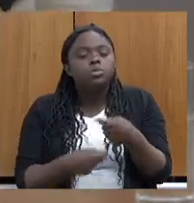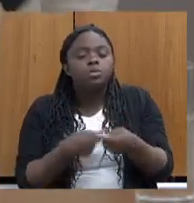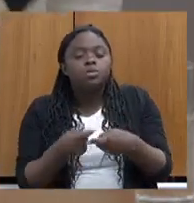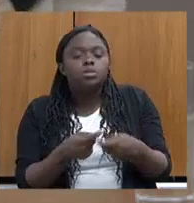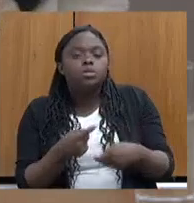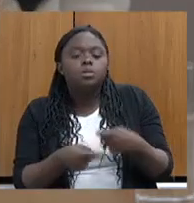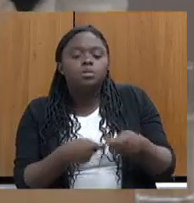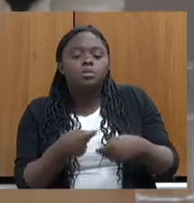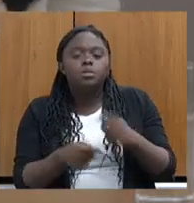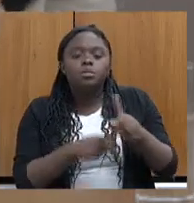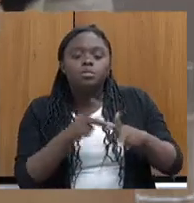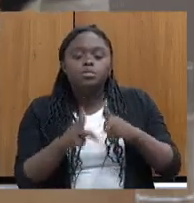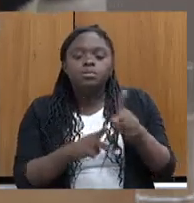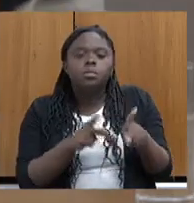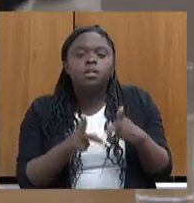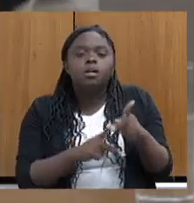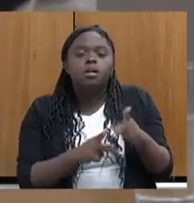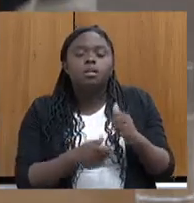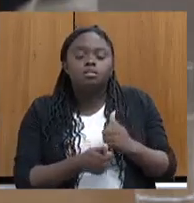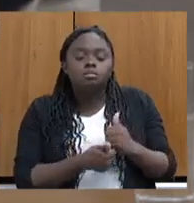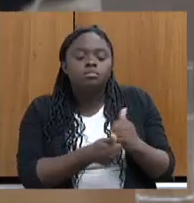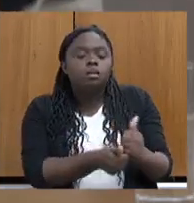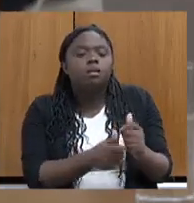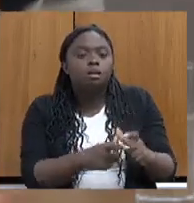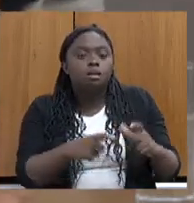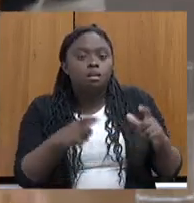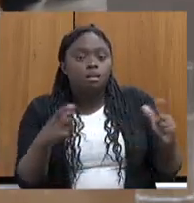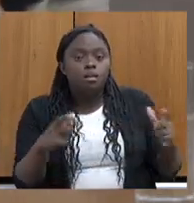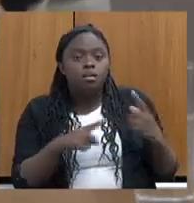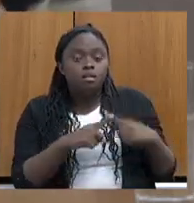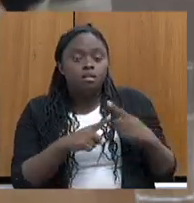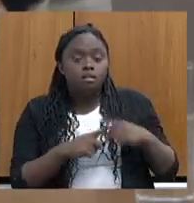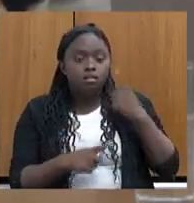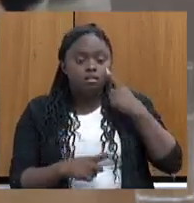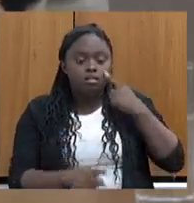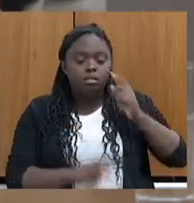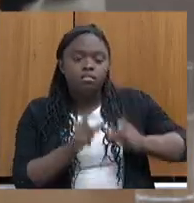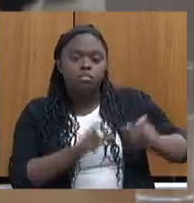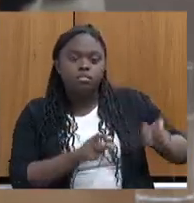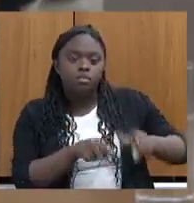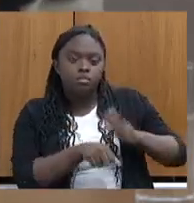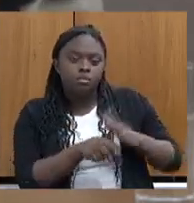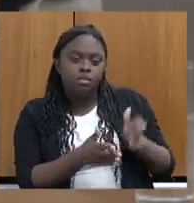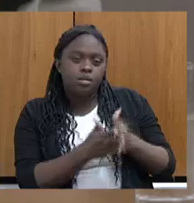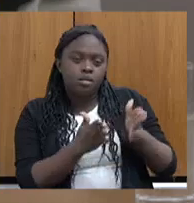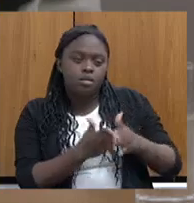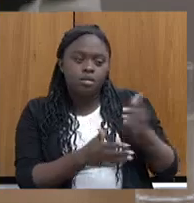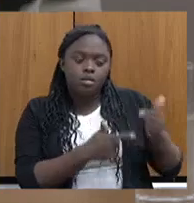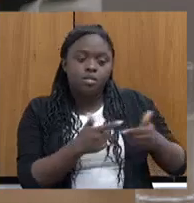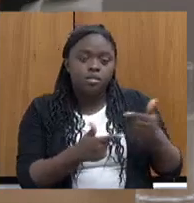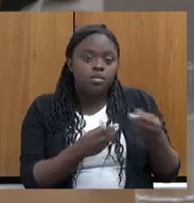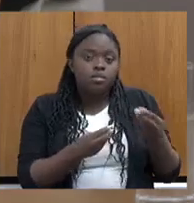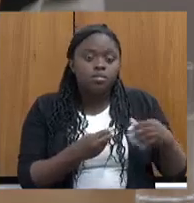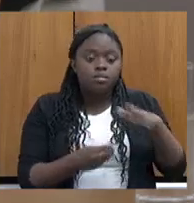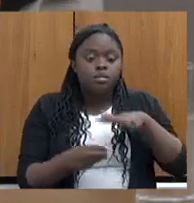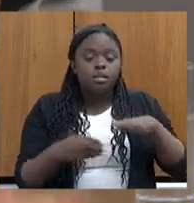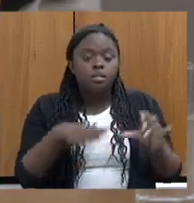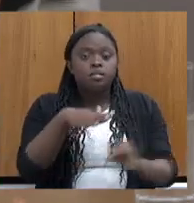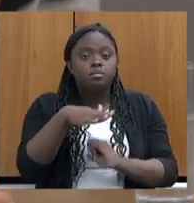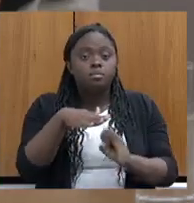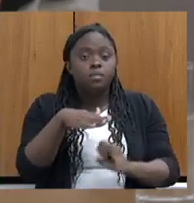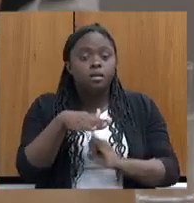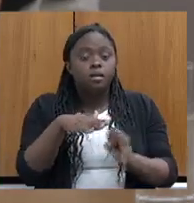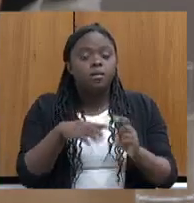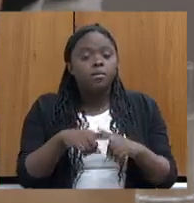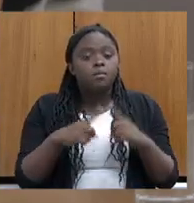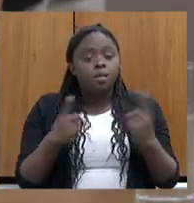popular solidária. Porque nós vemos que essas pessoas em maior vulnerabilidade, elas trabalham na informalidade. Só que com